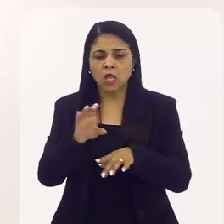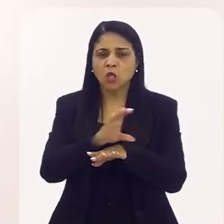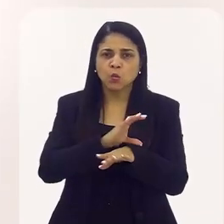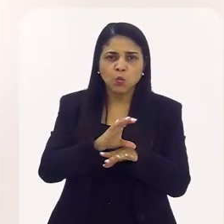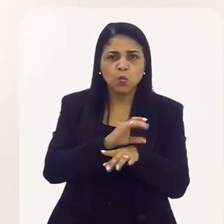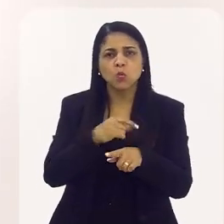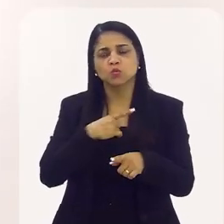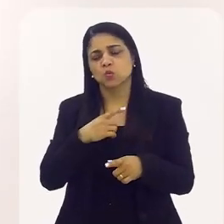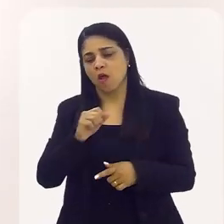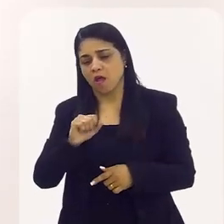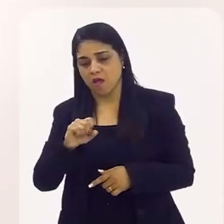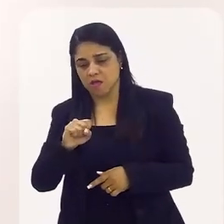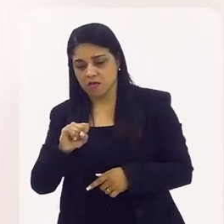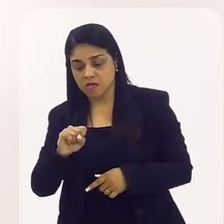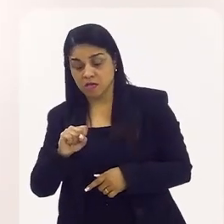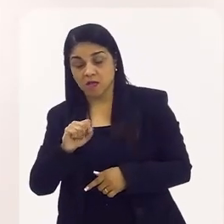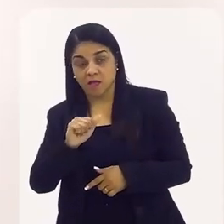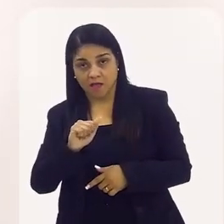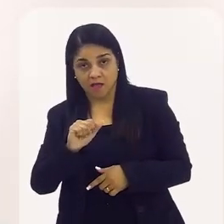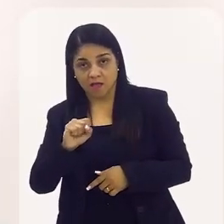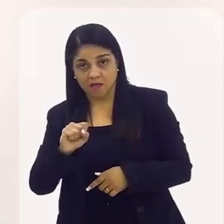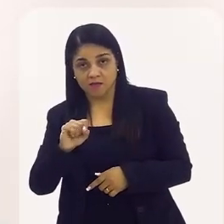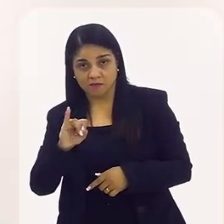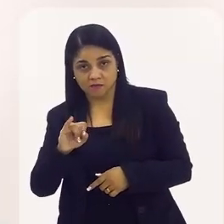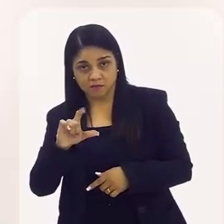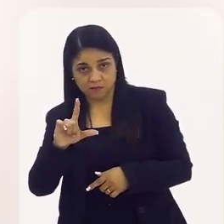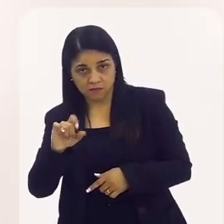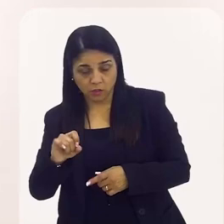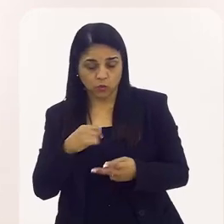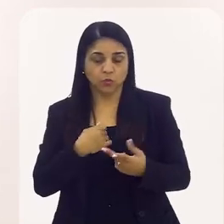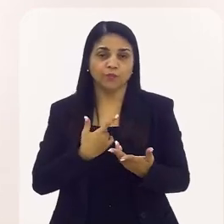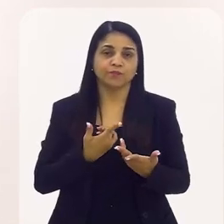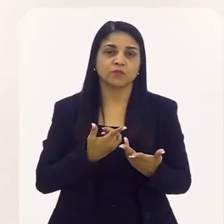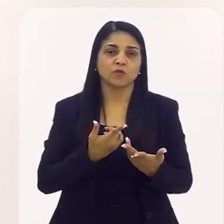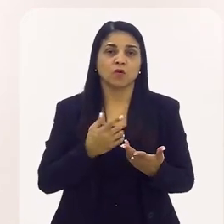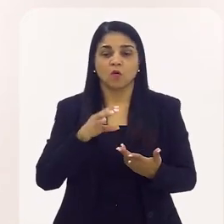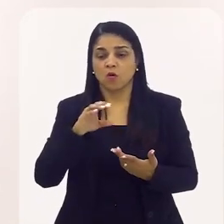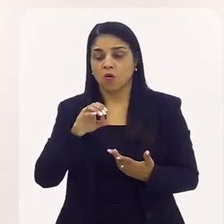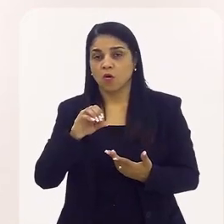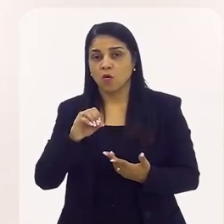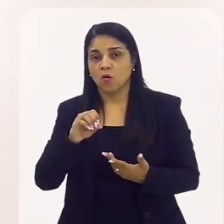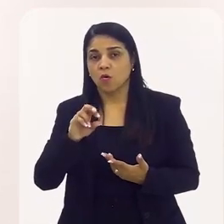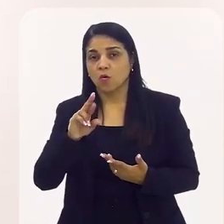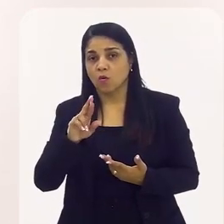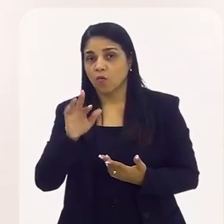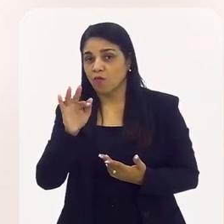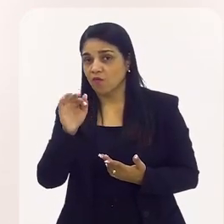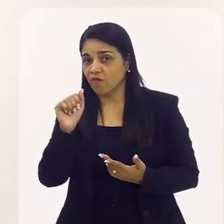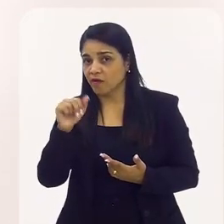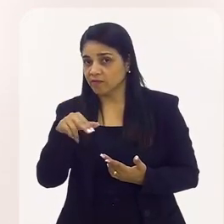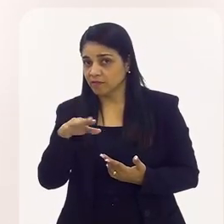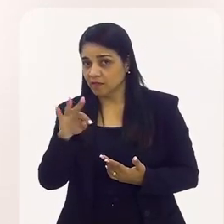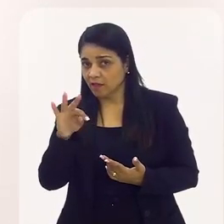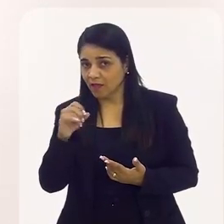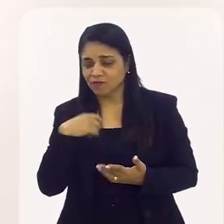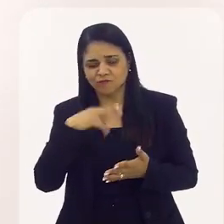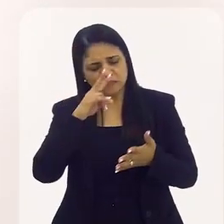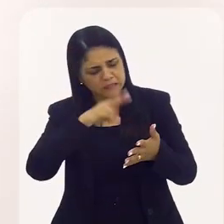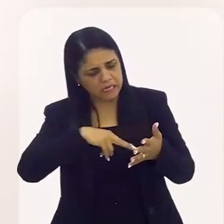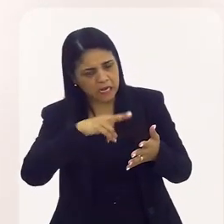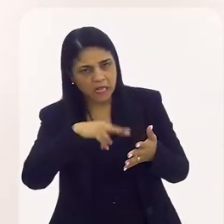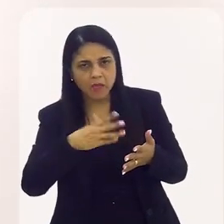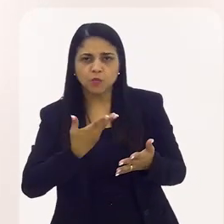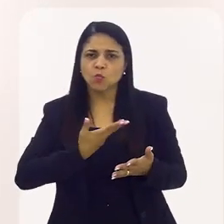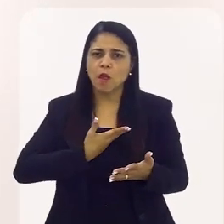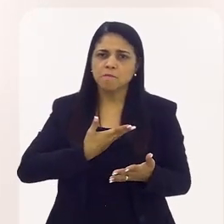asilo, vai num orfanato, lê para uma pessoa, saber se ela está bem. Se você tem conhecimento